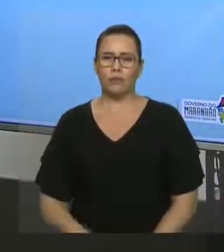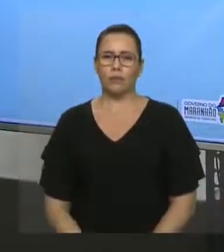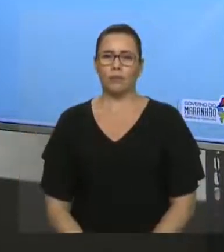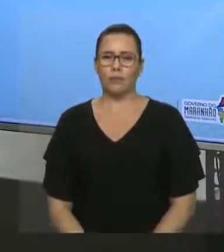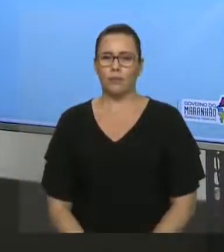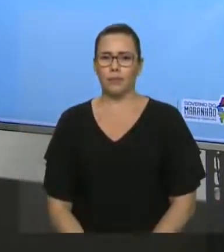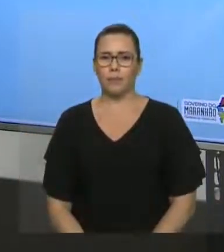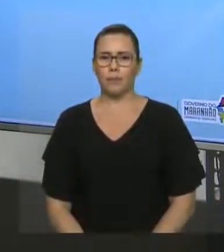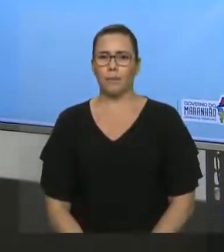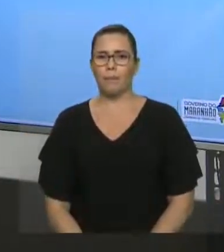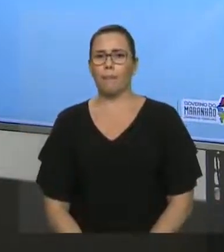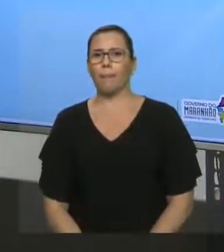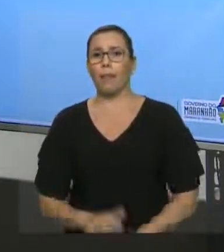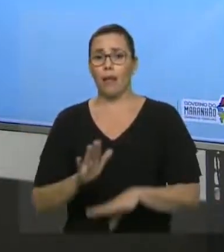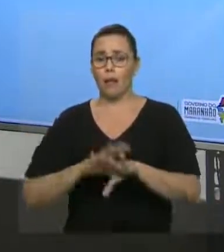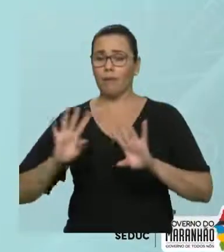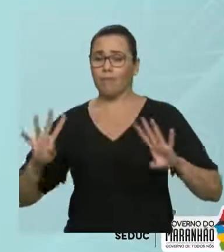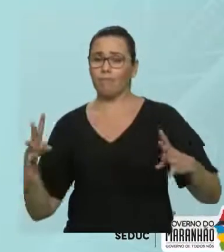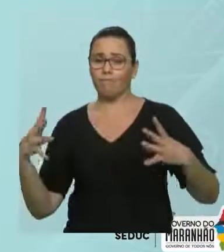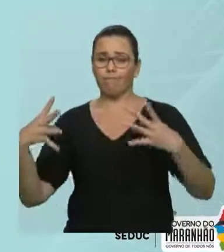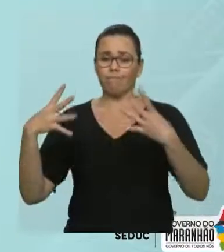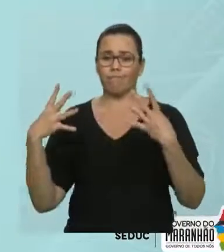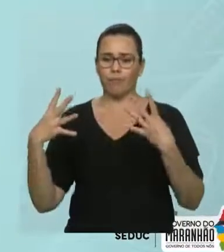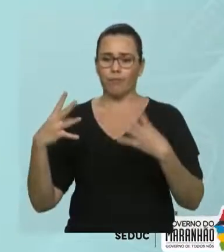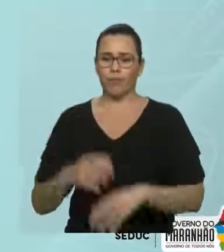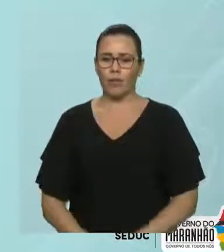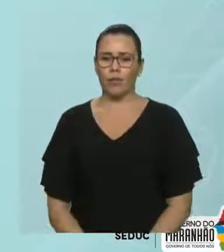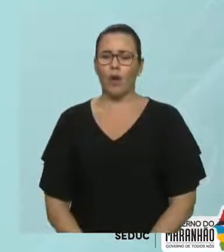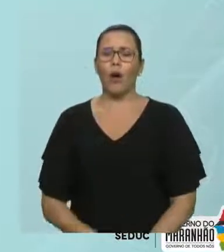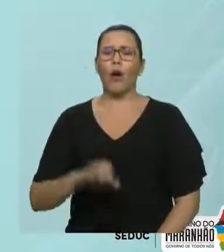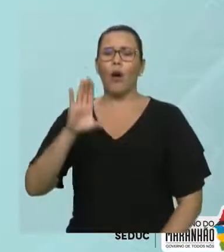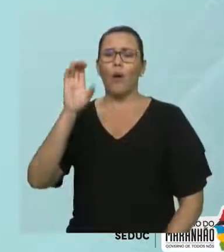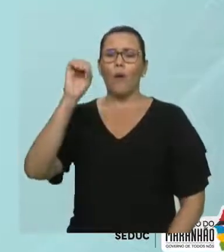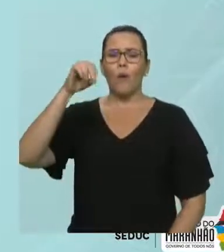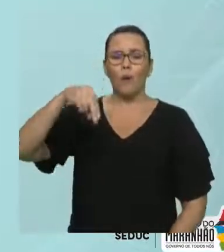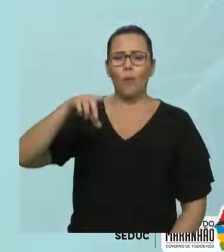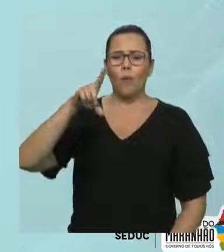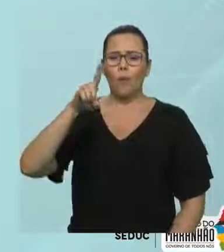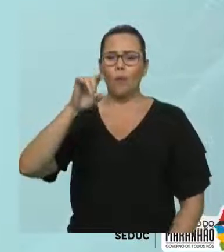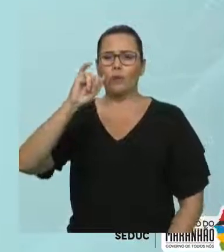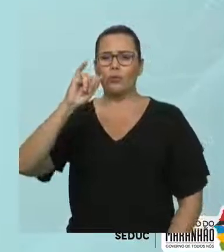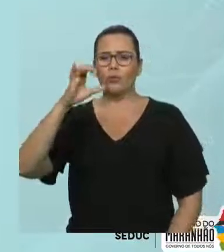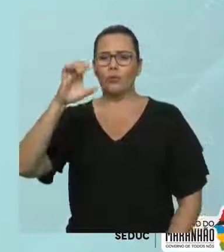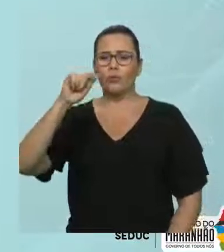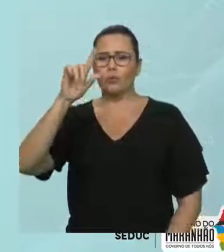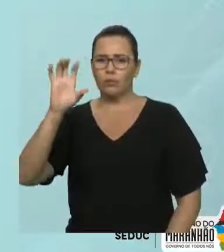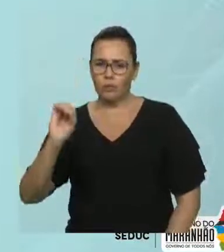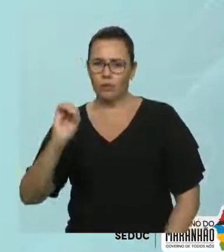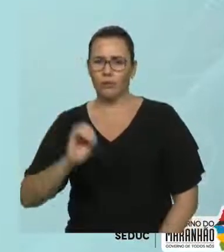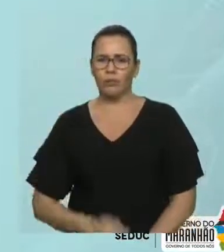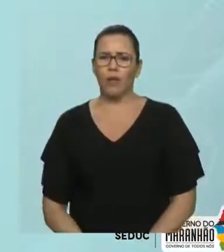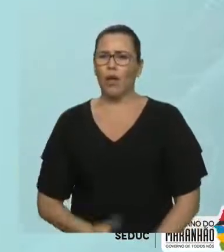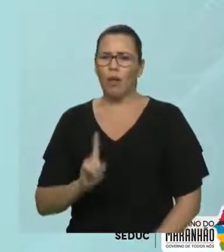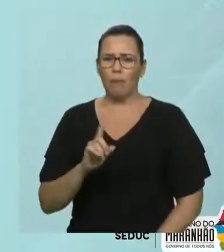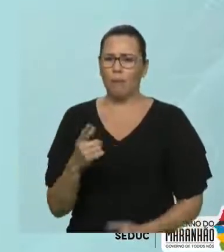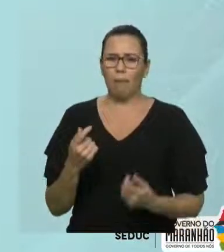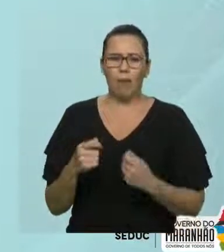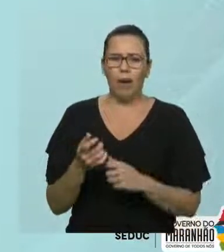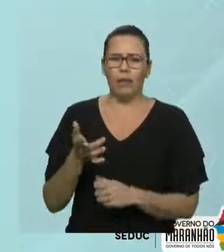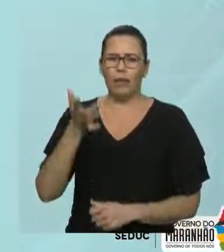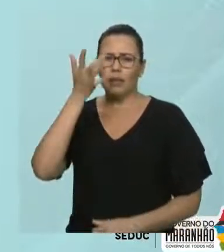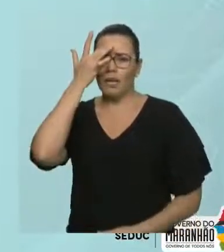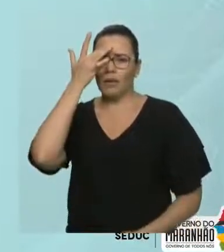né? Muita atenção, porque esse é o tipo de assunto que você não pode decorar, ficar decorando as conjunções.